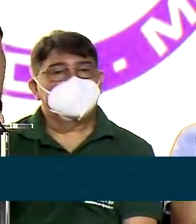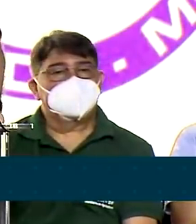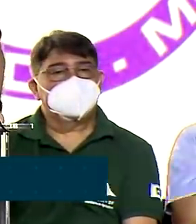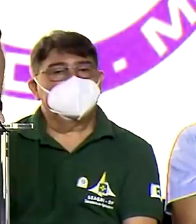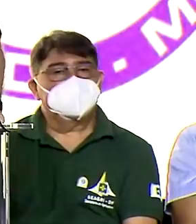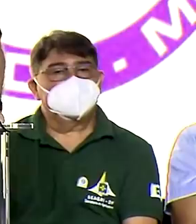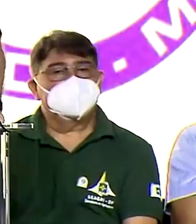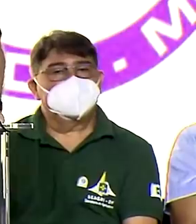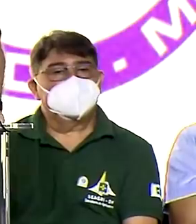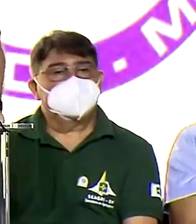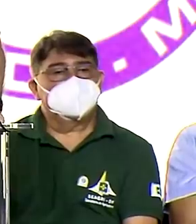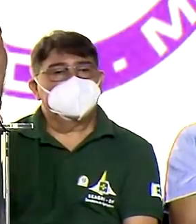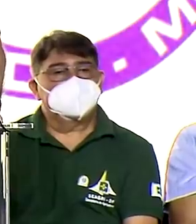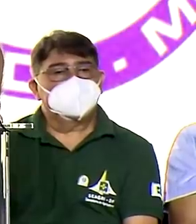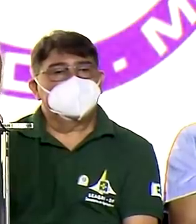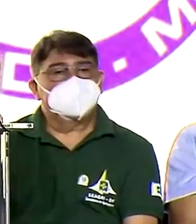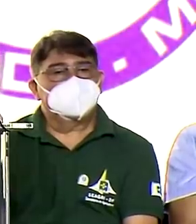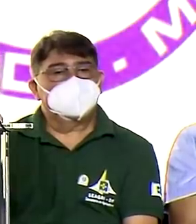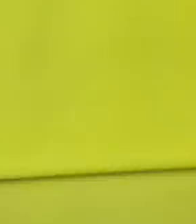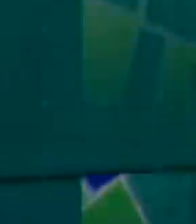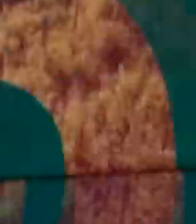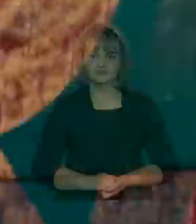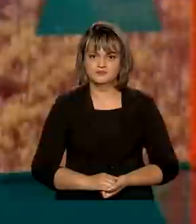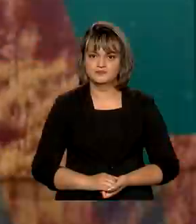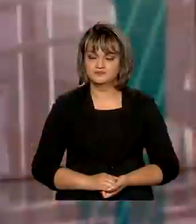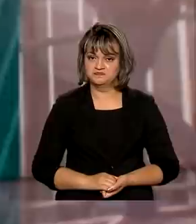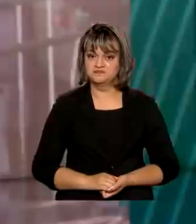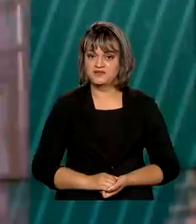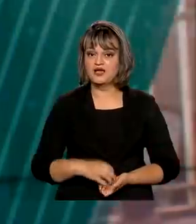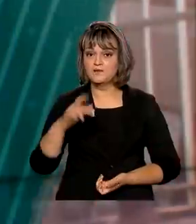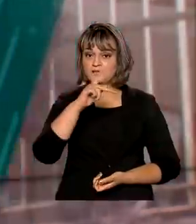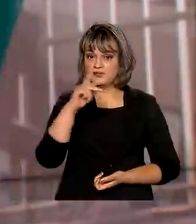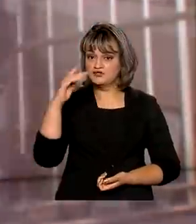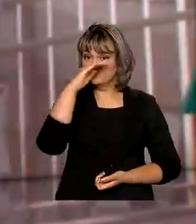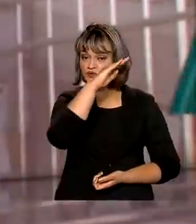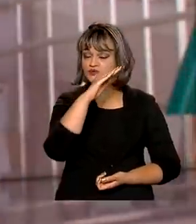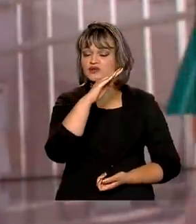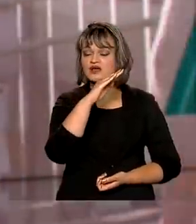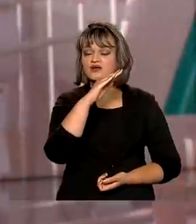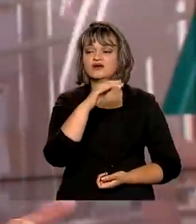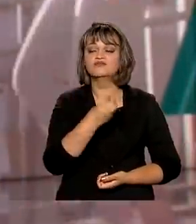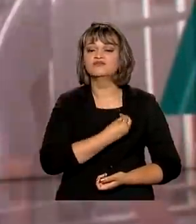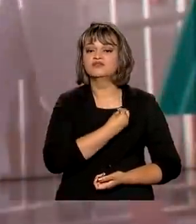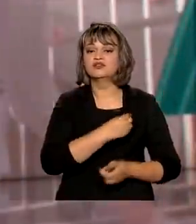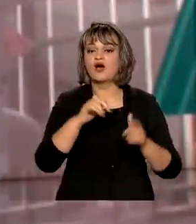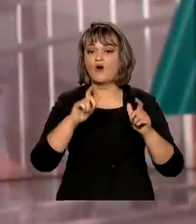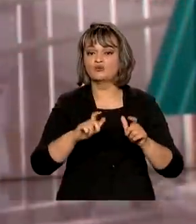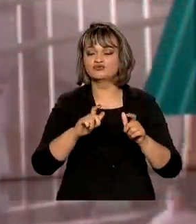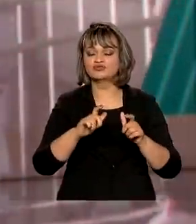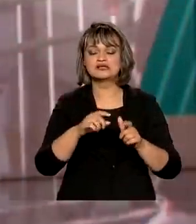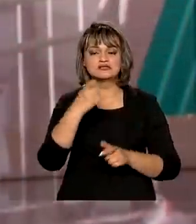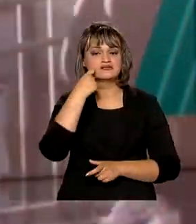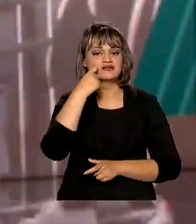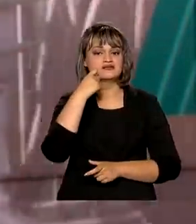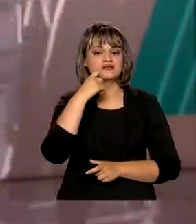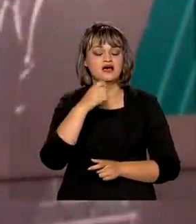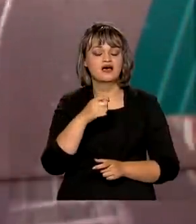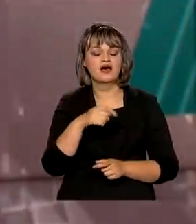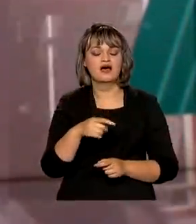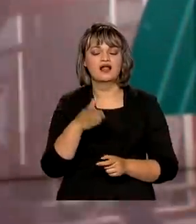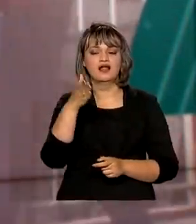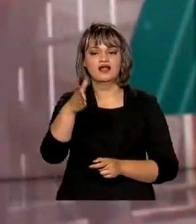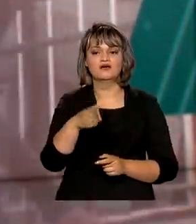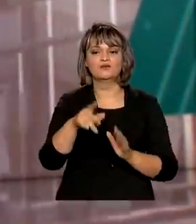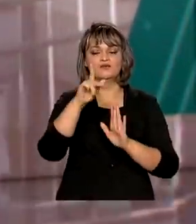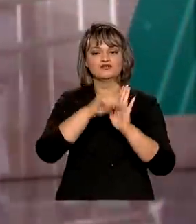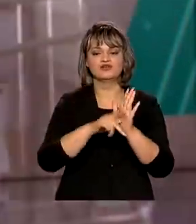não pode e não vai parar. E o presidente Jair Bolsonaro ainda esteve na última sexta-feira no lançamento do projeto